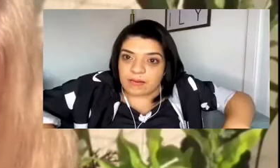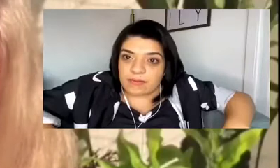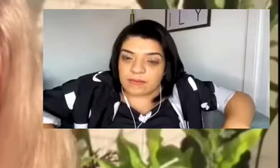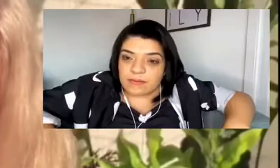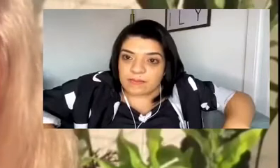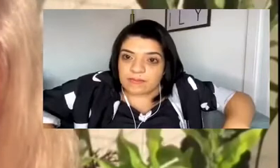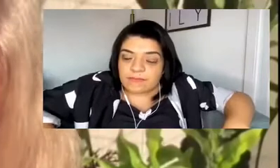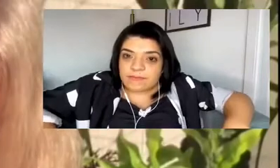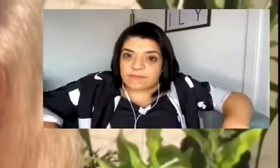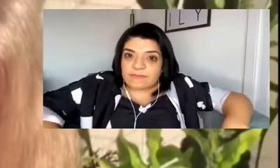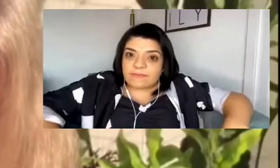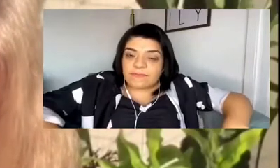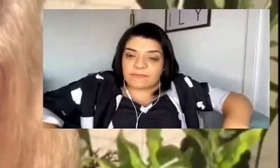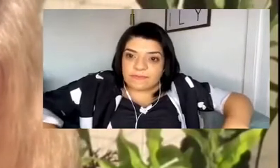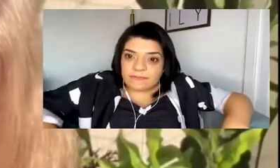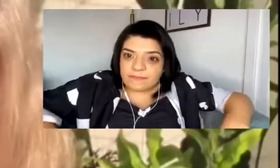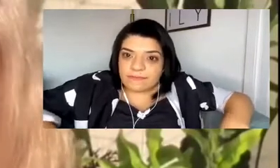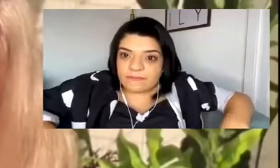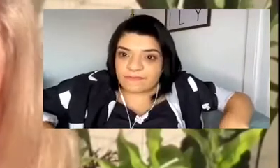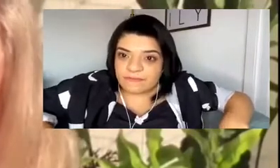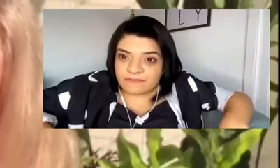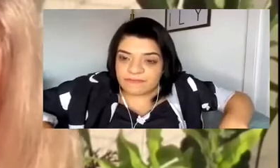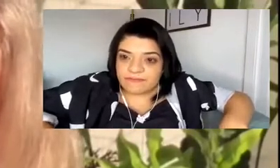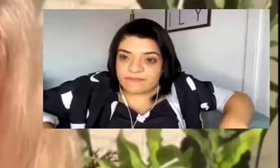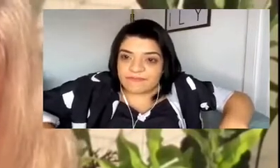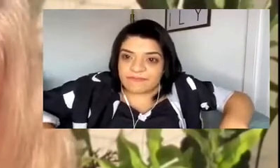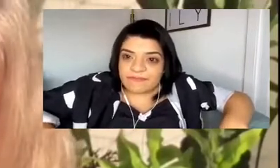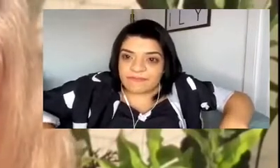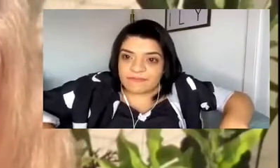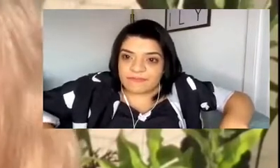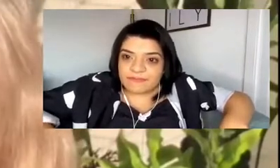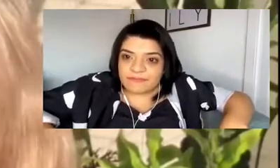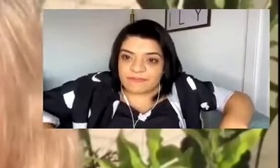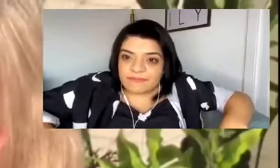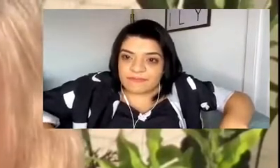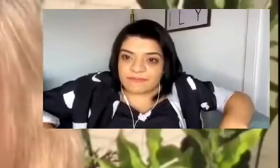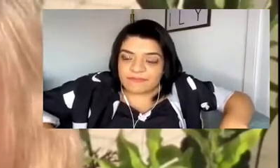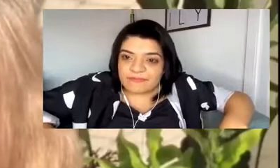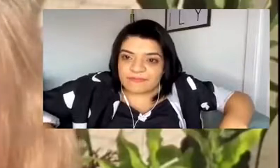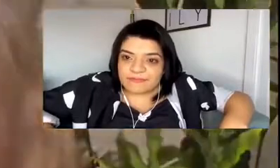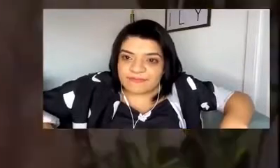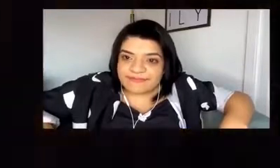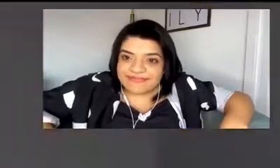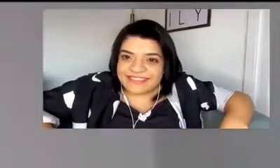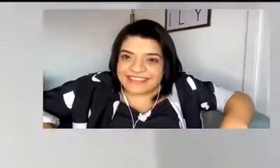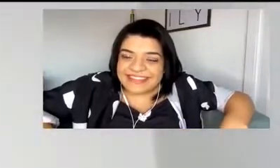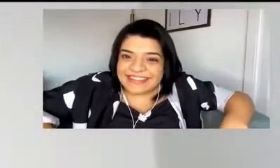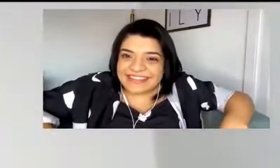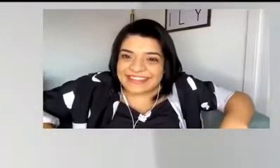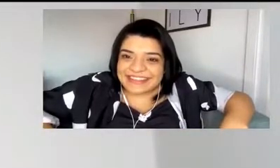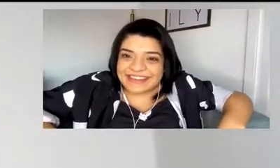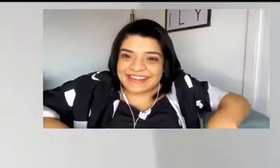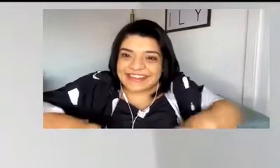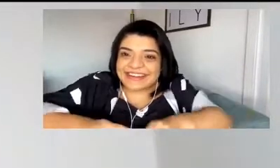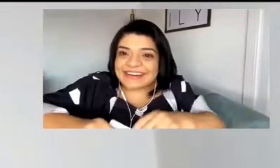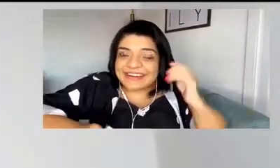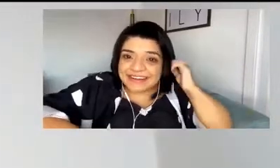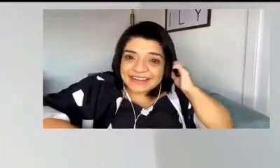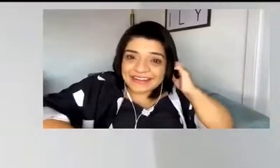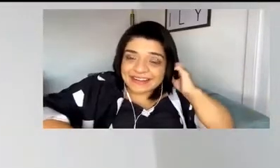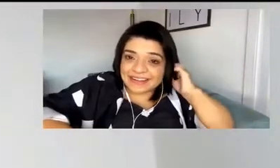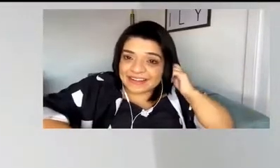Olha, meu amor, muito sucesso na sua vida, tá? O céu não é o limite. Olá, Lohane.